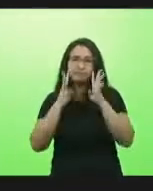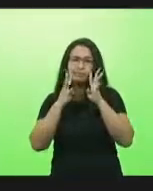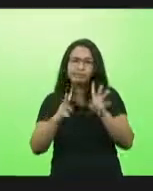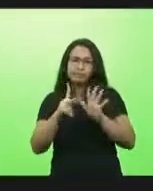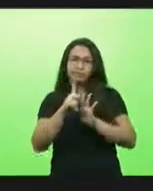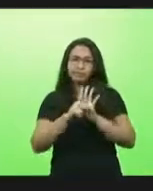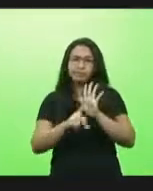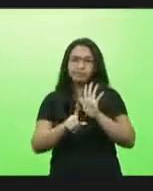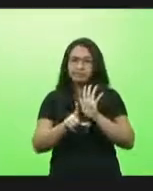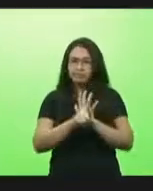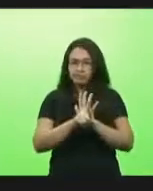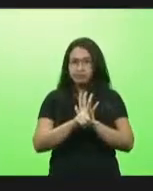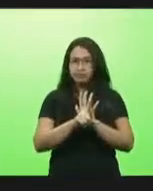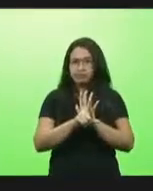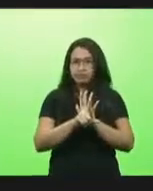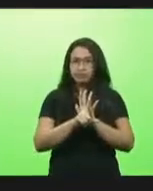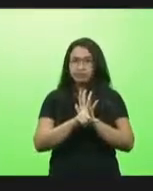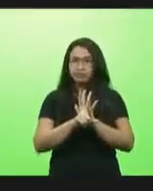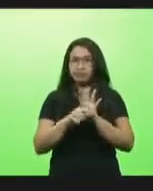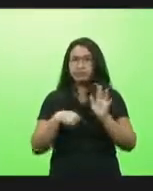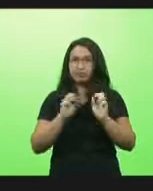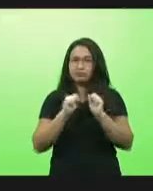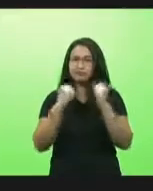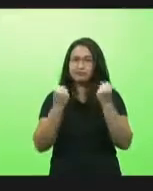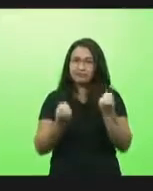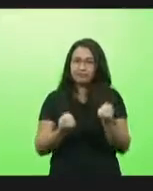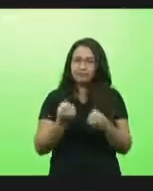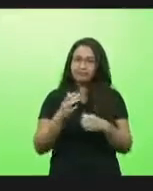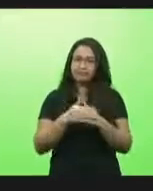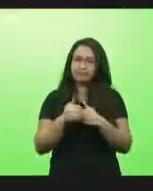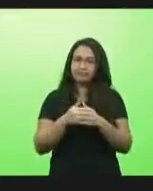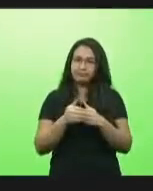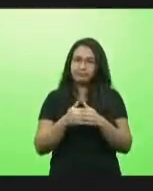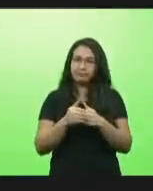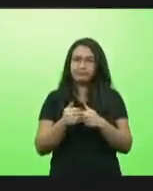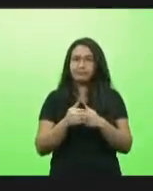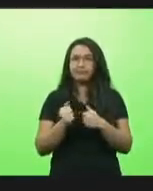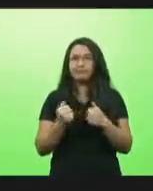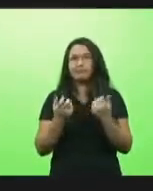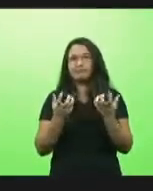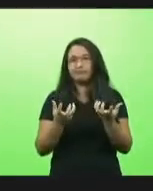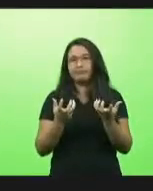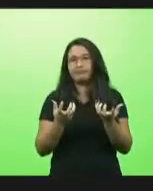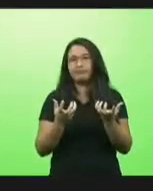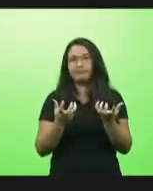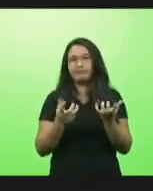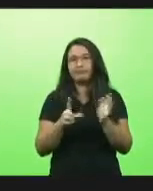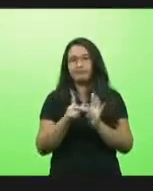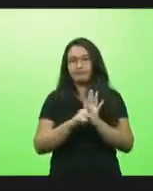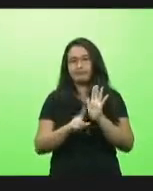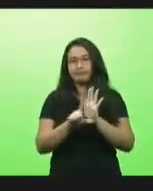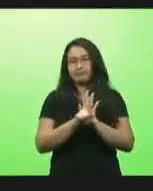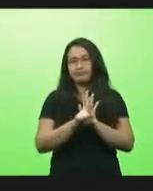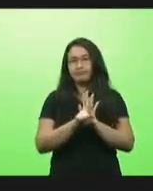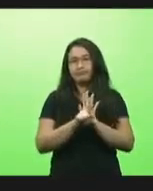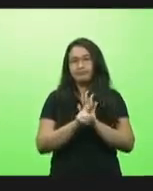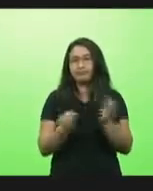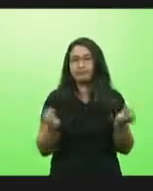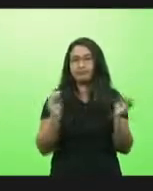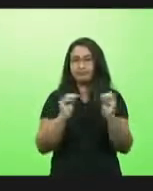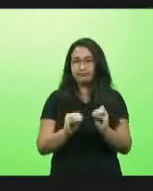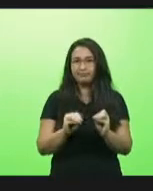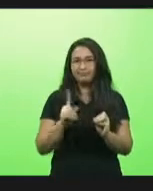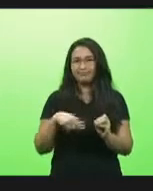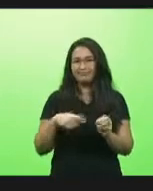foi feito com dedicação visando dar essa transparência num momento tão delicado e dar a nossa humilde parcela de contribuição nesse momento tão delicado de